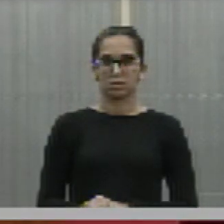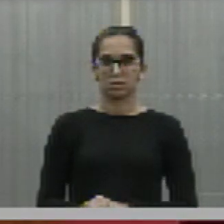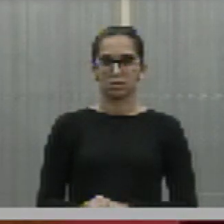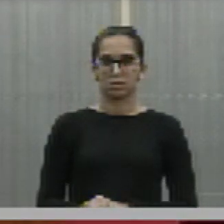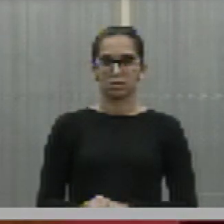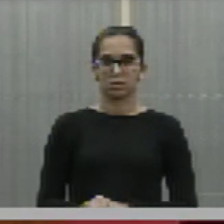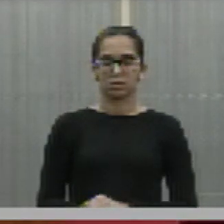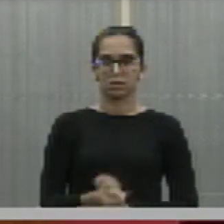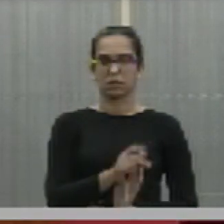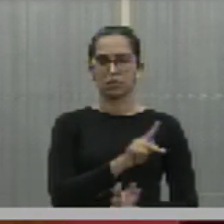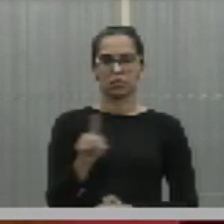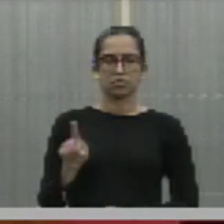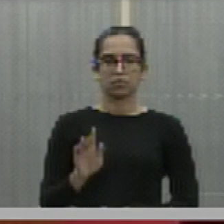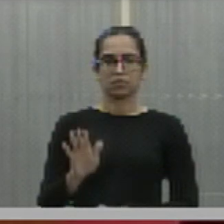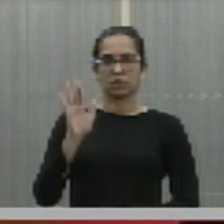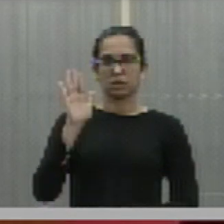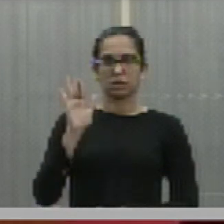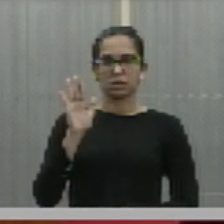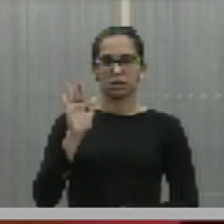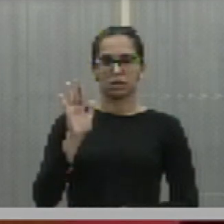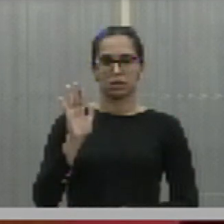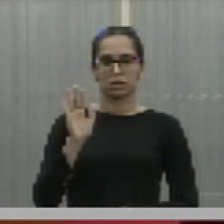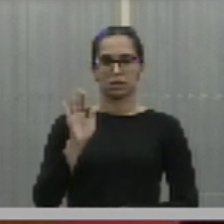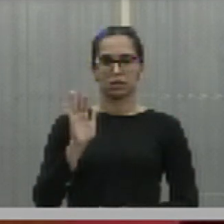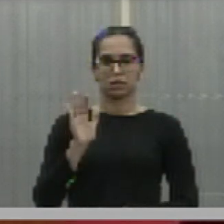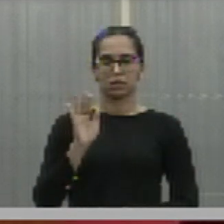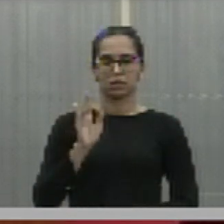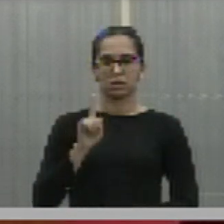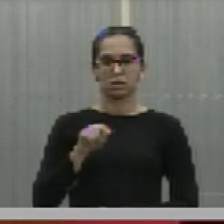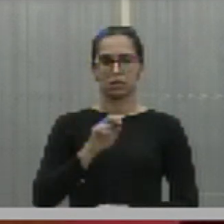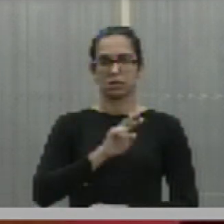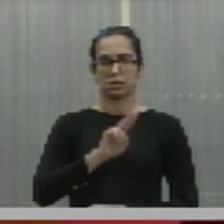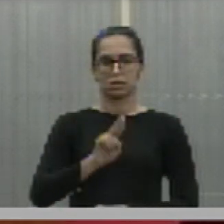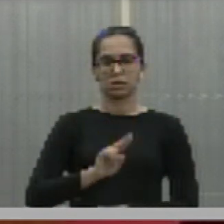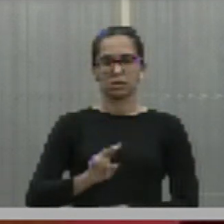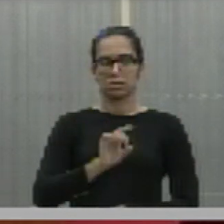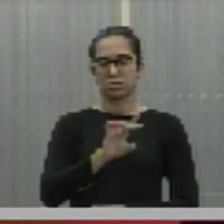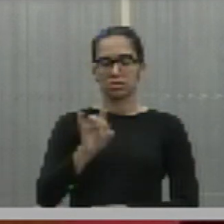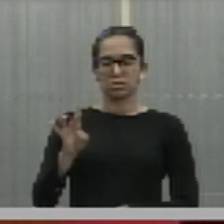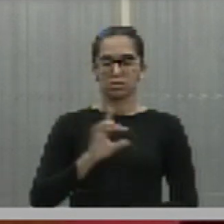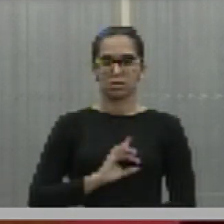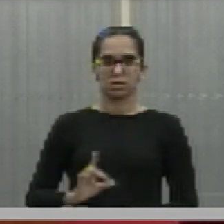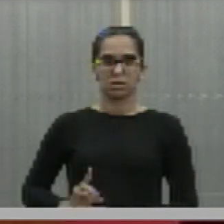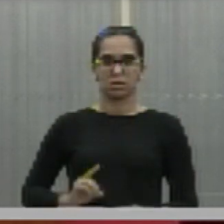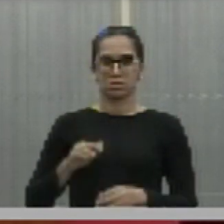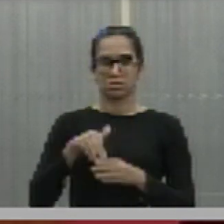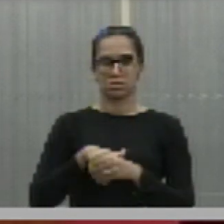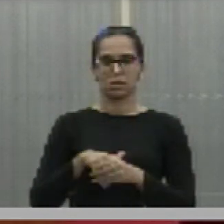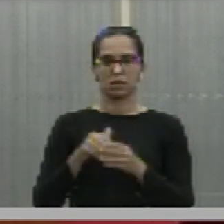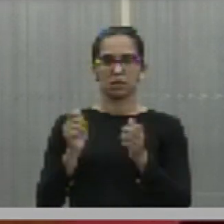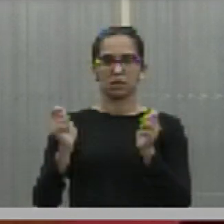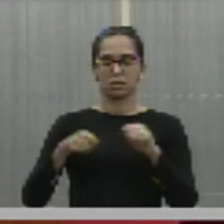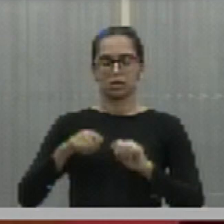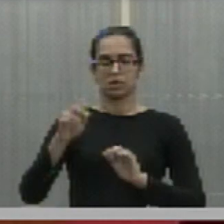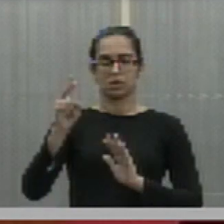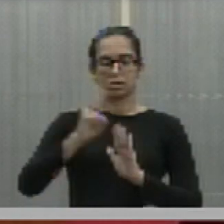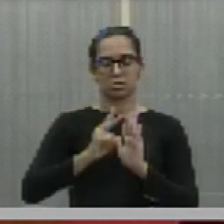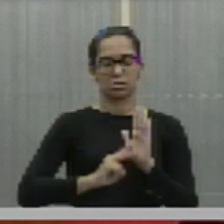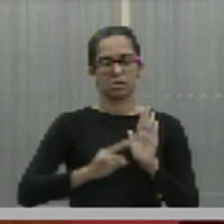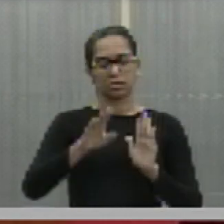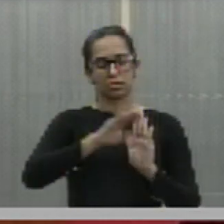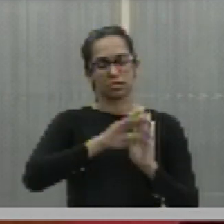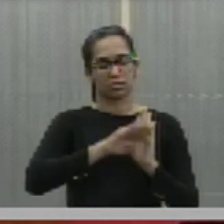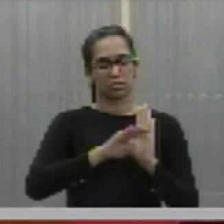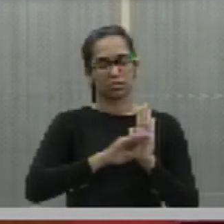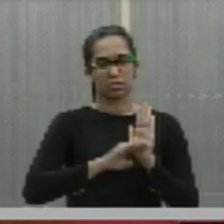Dei complementar, exatamente, é nominal. Então, solicito ao deputado Felipe Sampaio a leitura dos